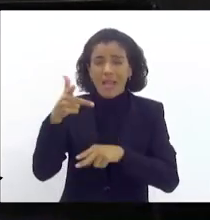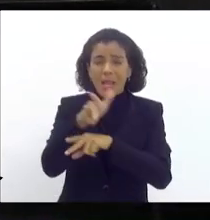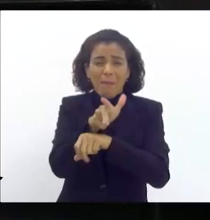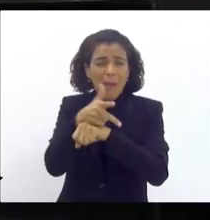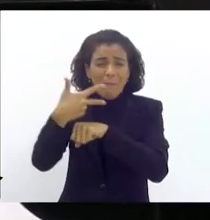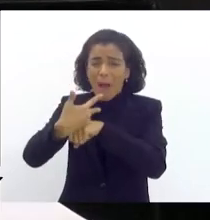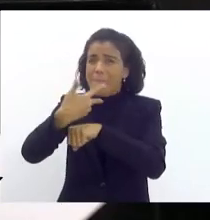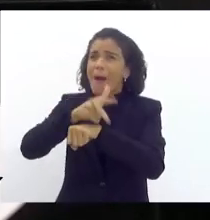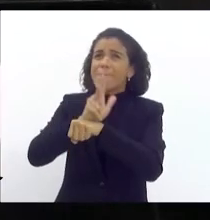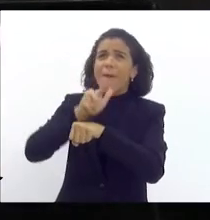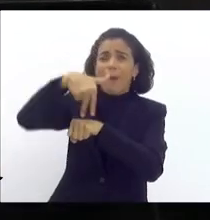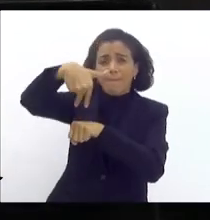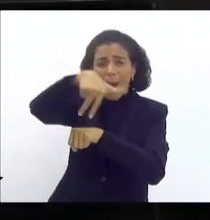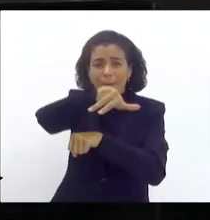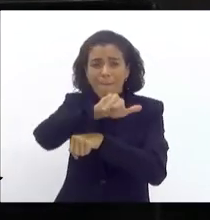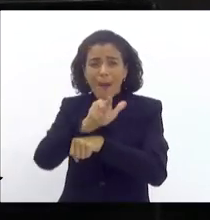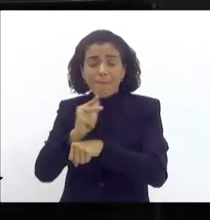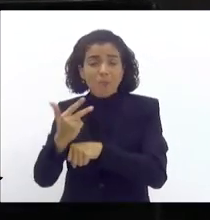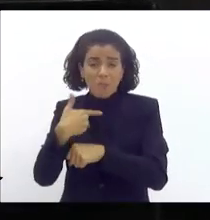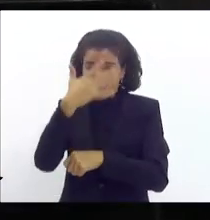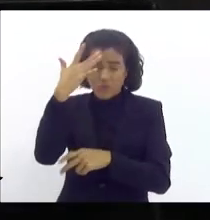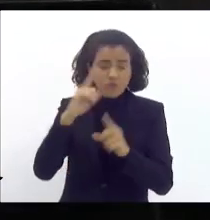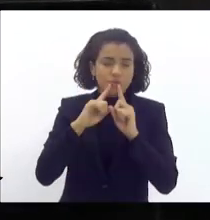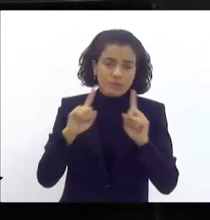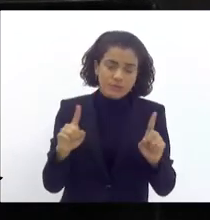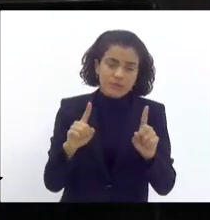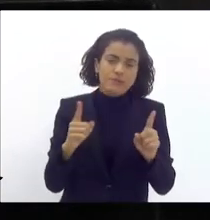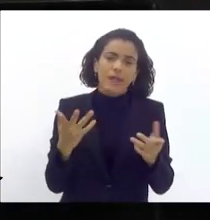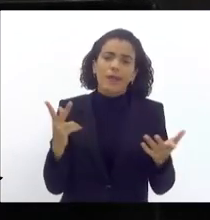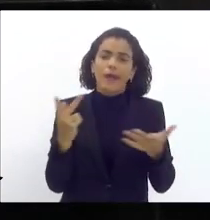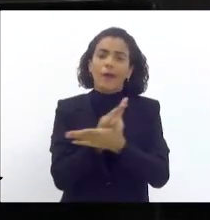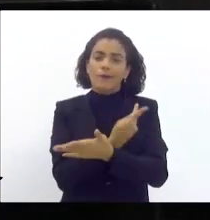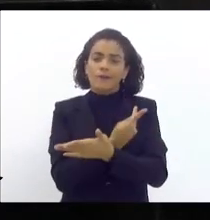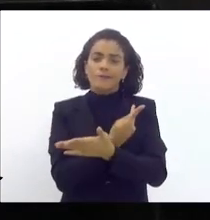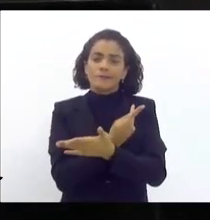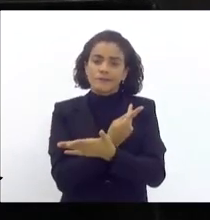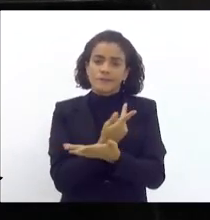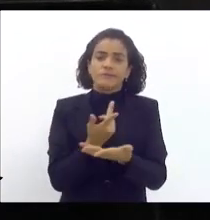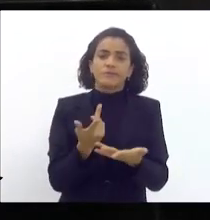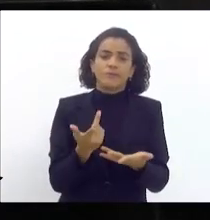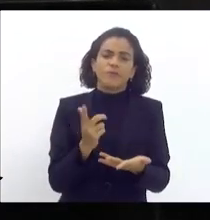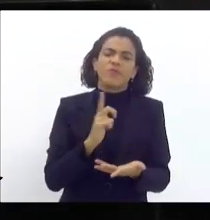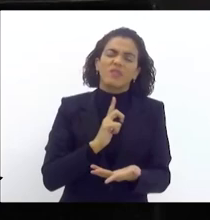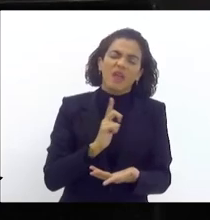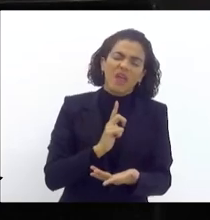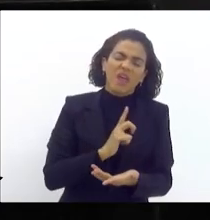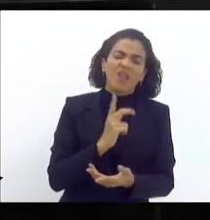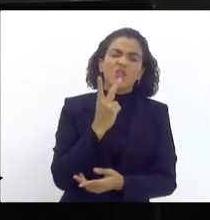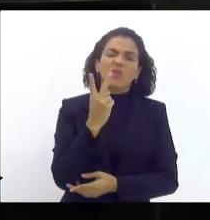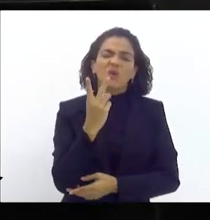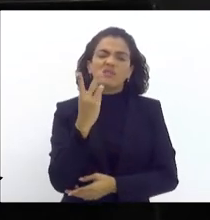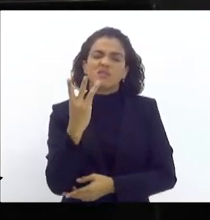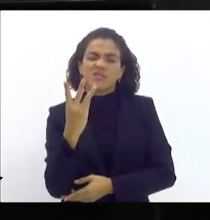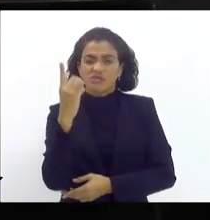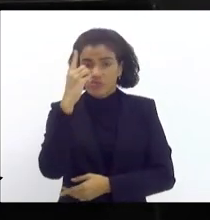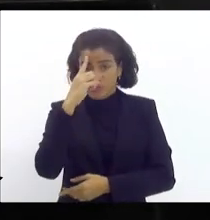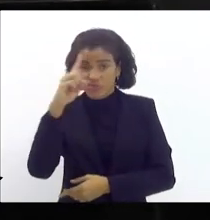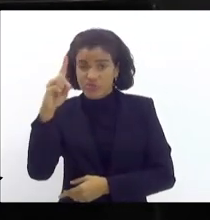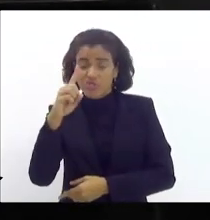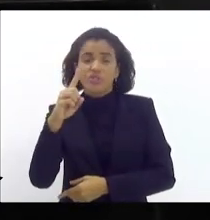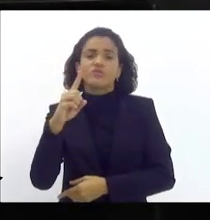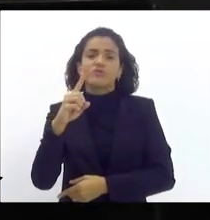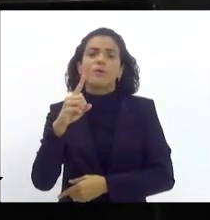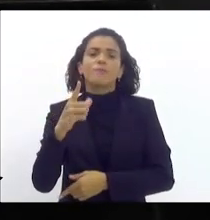para todo lado e ninguém reclama. E aí aconteceu, tem uns dois, três dias, um ataque